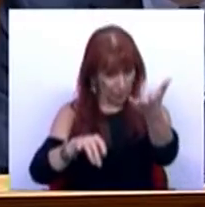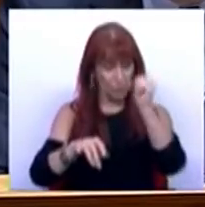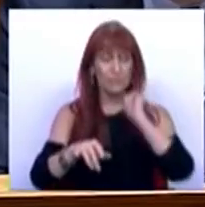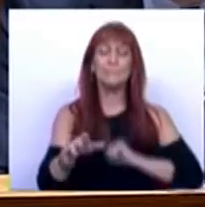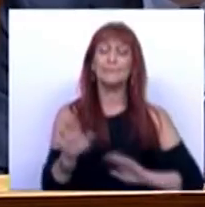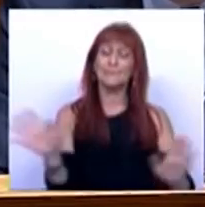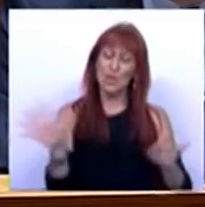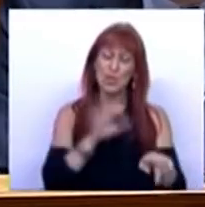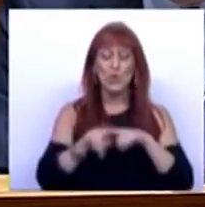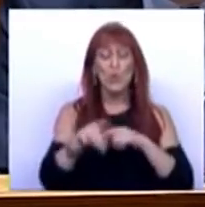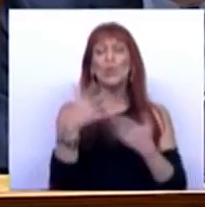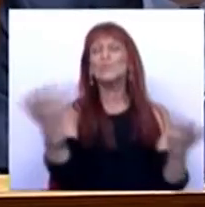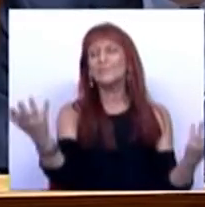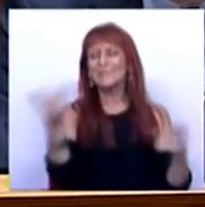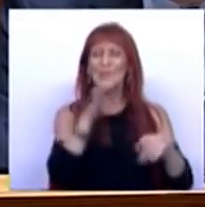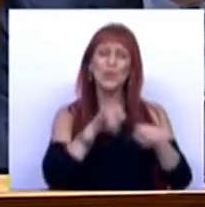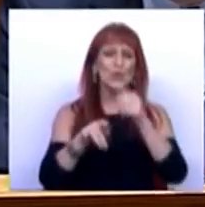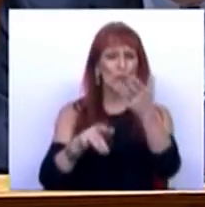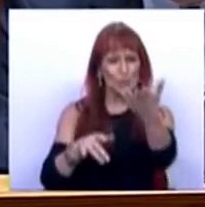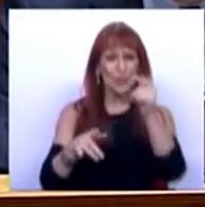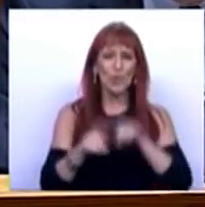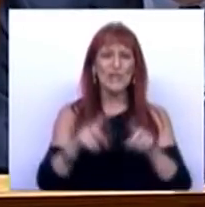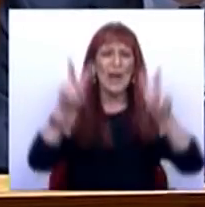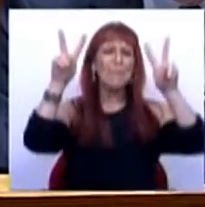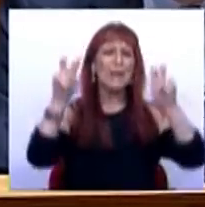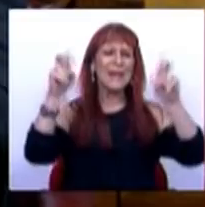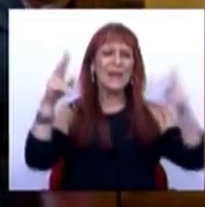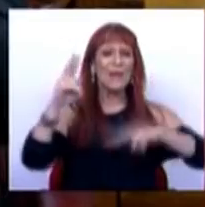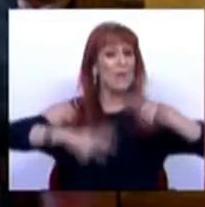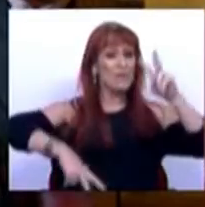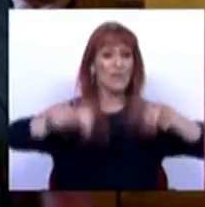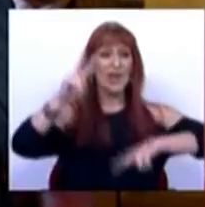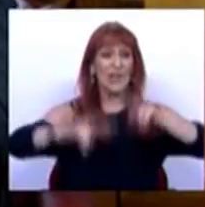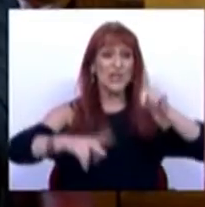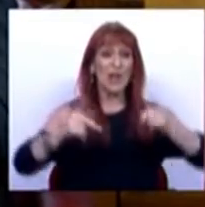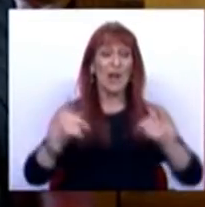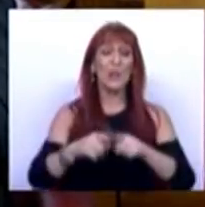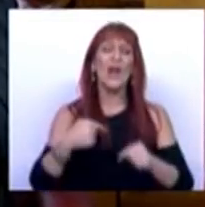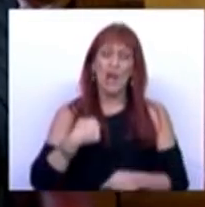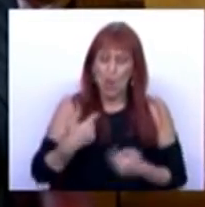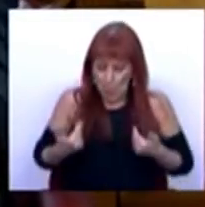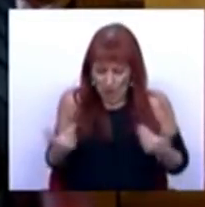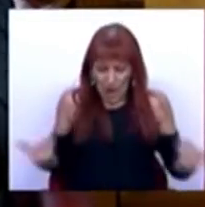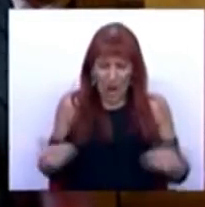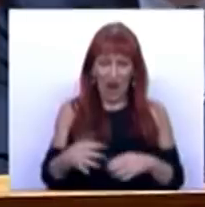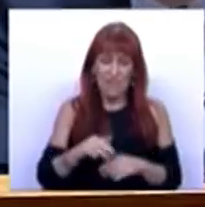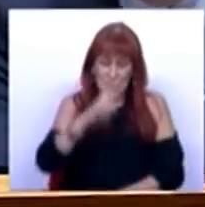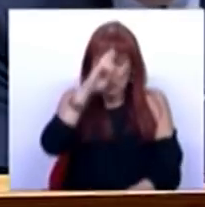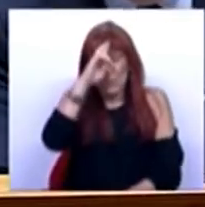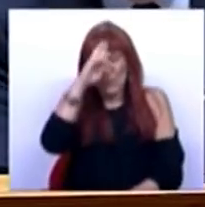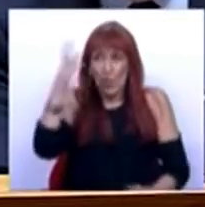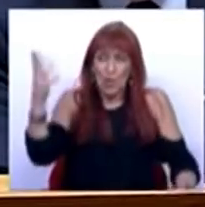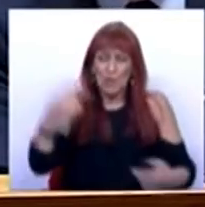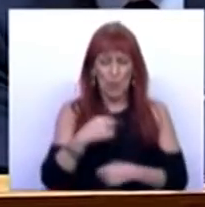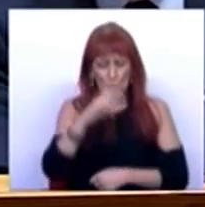em matéria fiscal, eu tenho aqui que fazer um esforço,